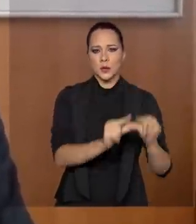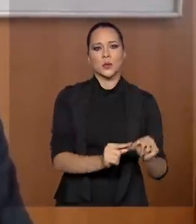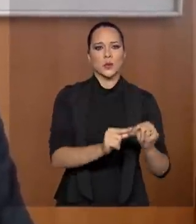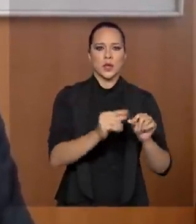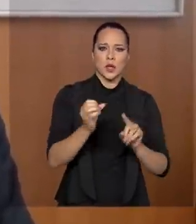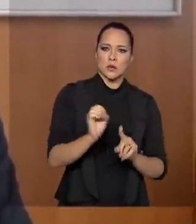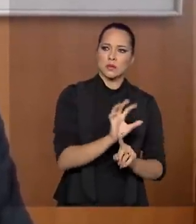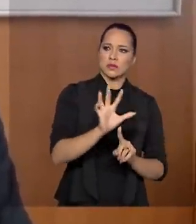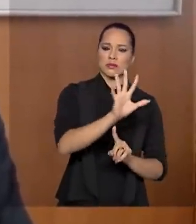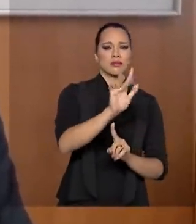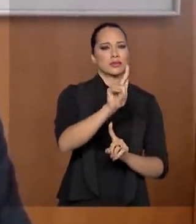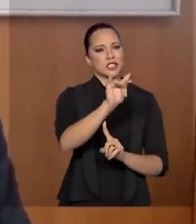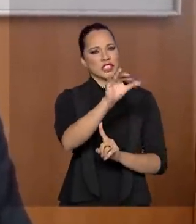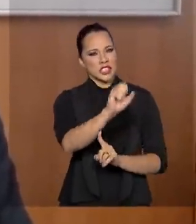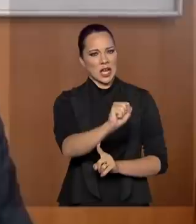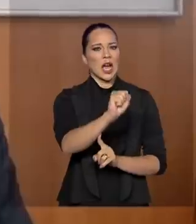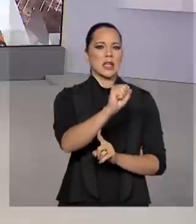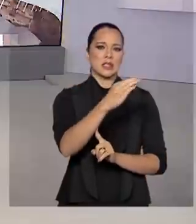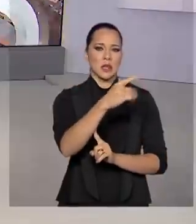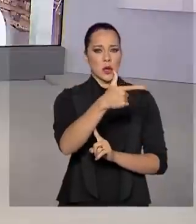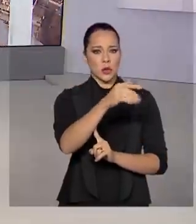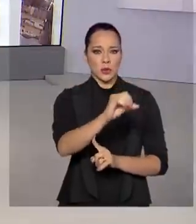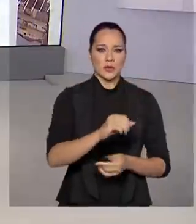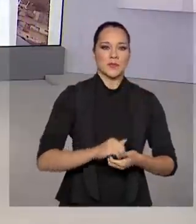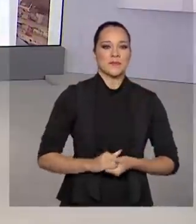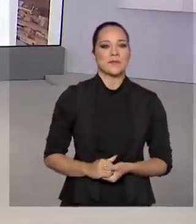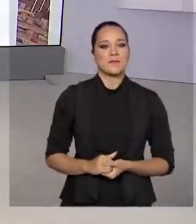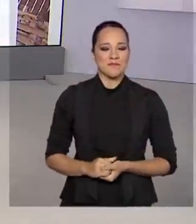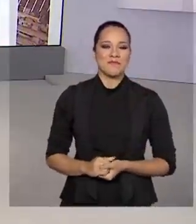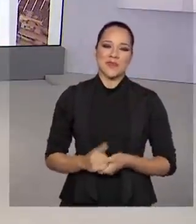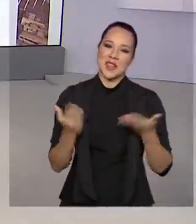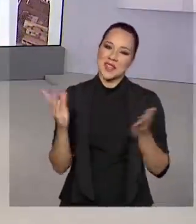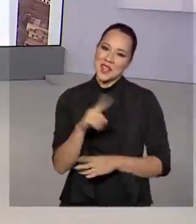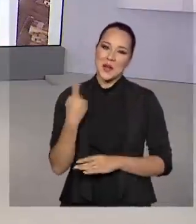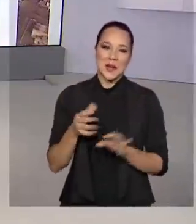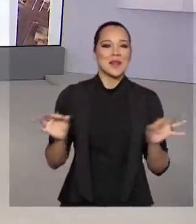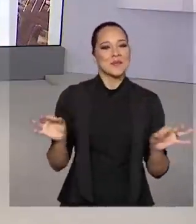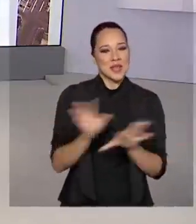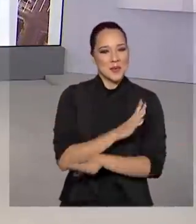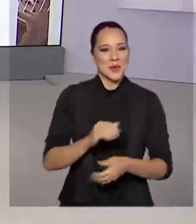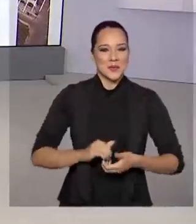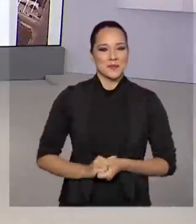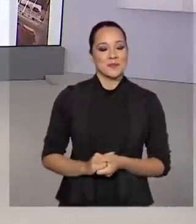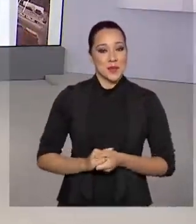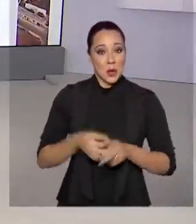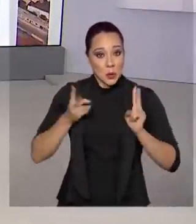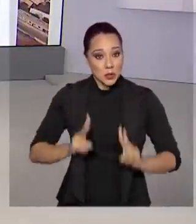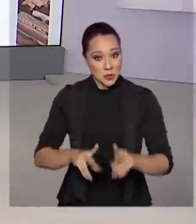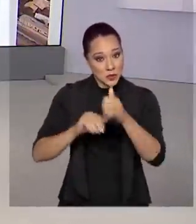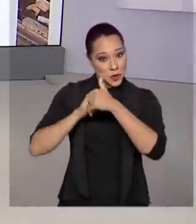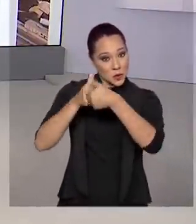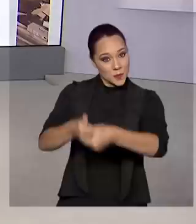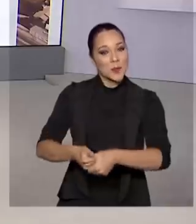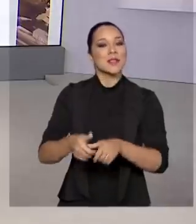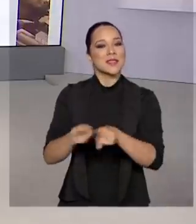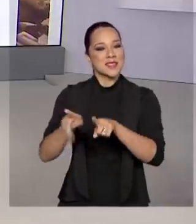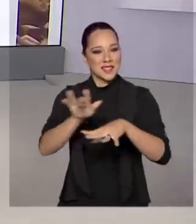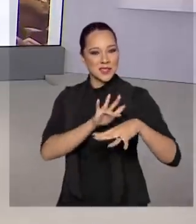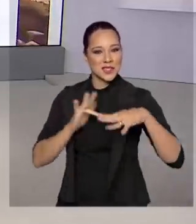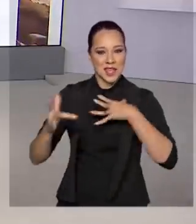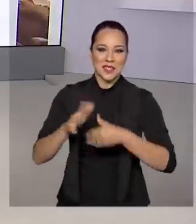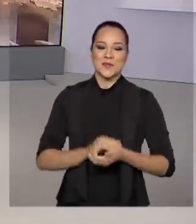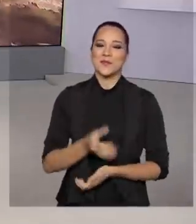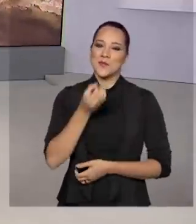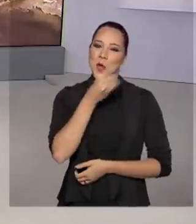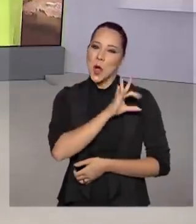emissões de gases do efeito estufa. E o Brasil em Dia termina aqui. Continue nos acompanhando também pelas